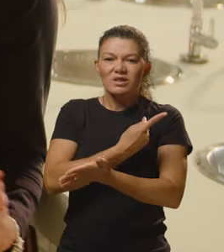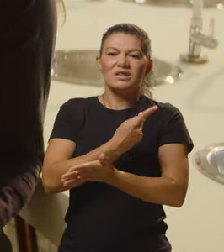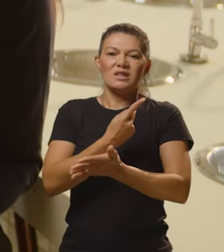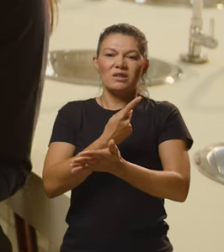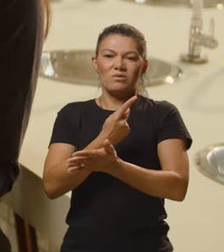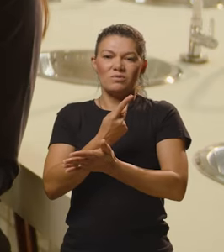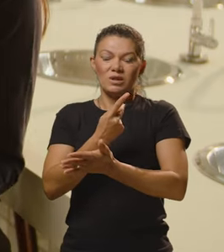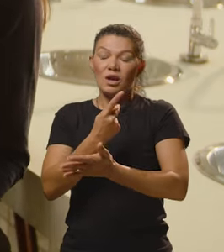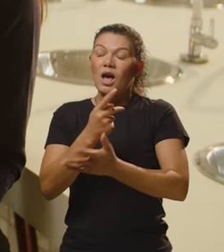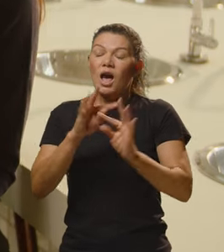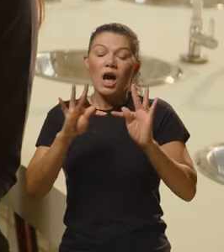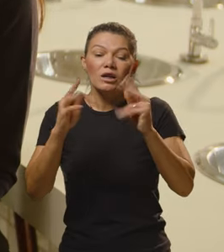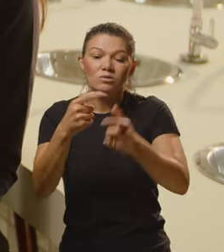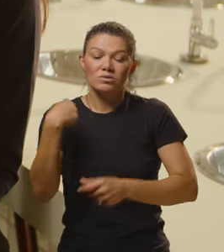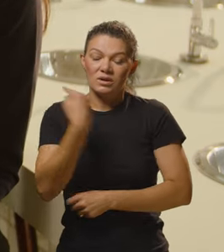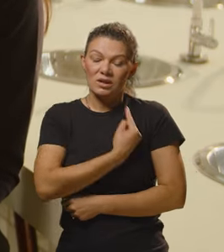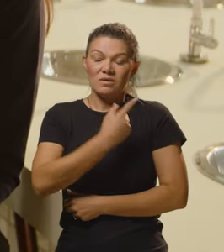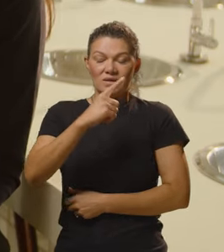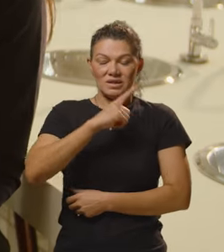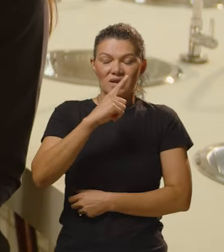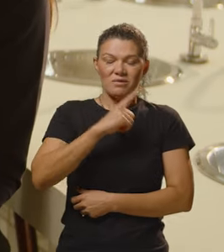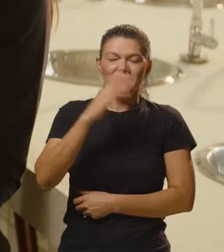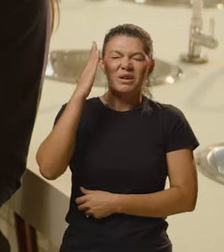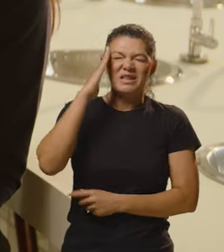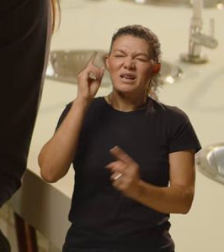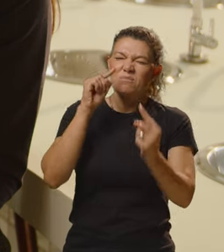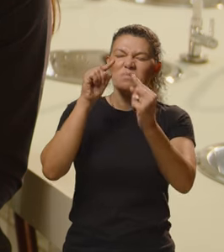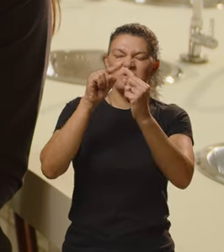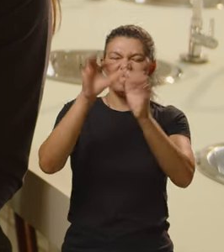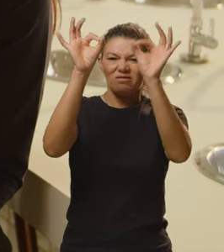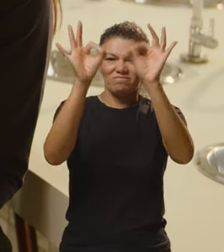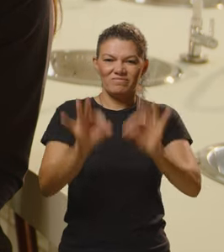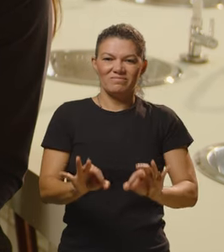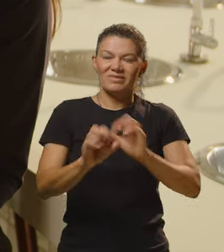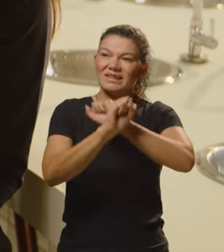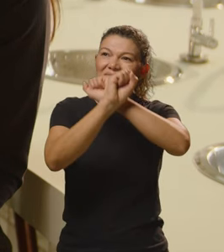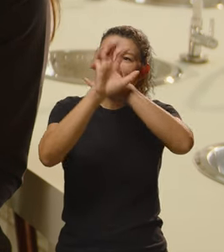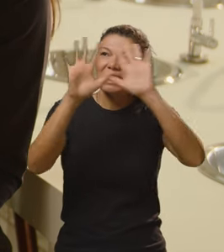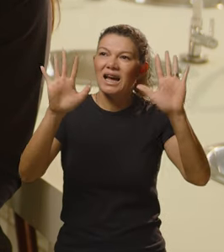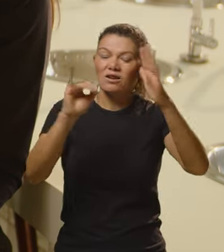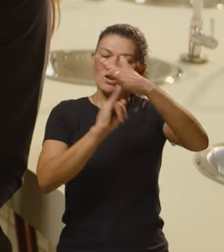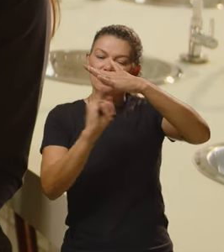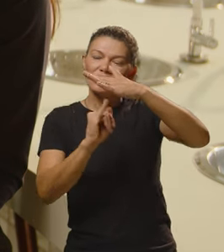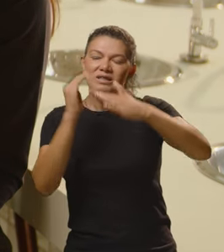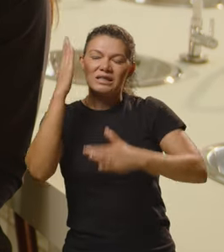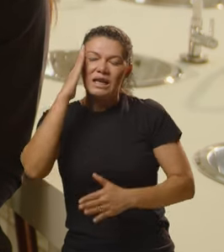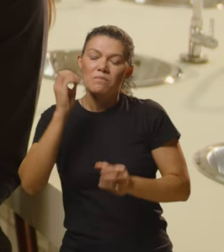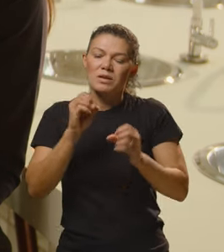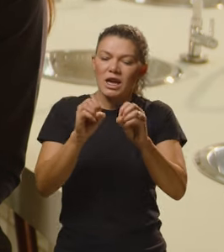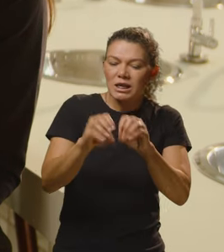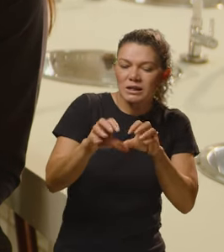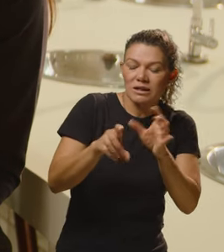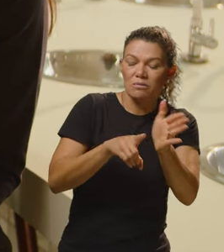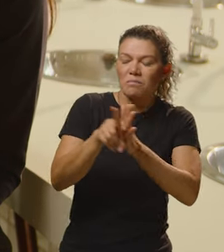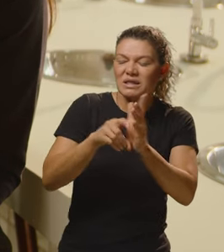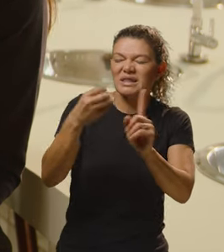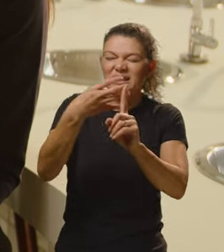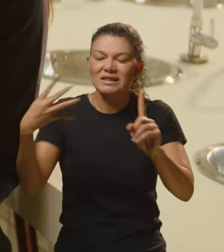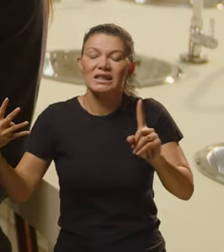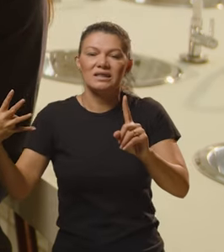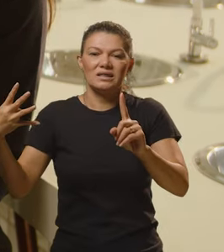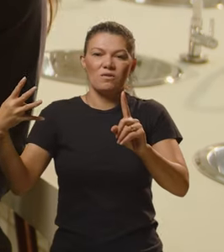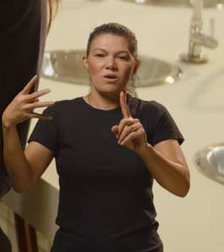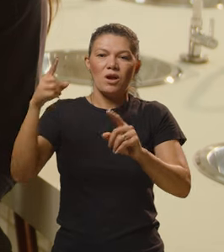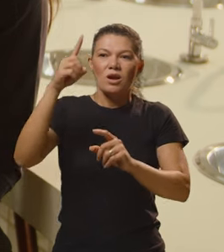a tudo que a gente tem, porque ele sabe o que ele veio fazer. O Instituto Federal sabe que ele ensina, que ele pesquisa, que ele